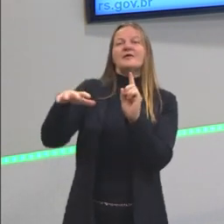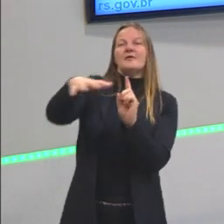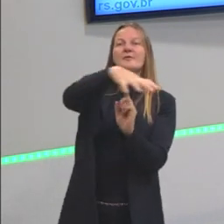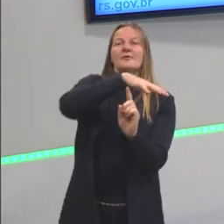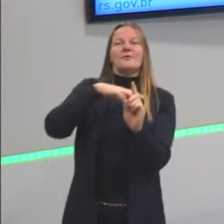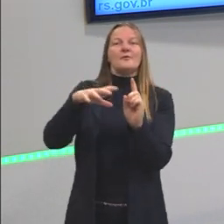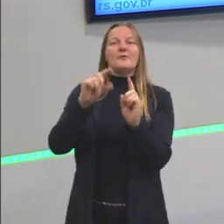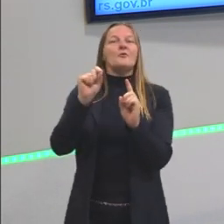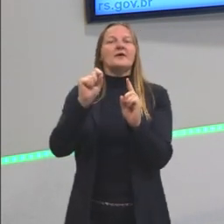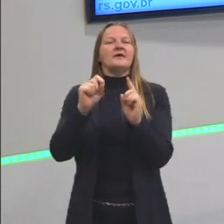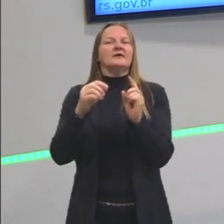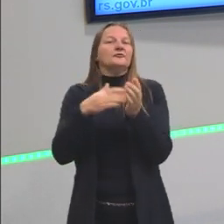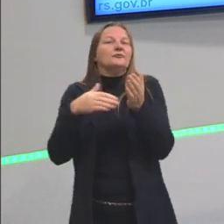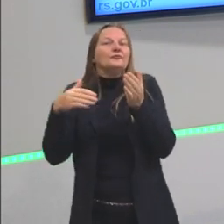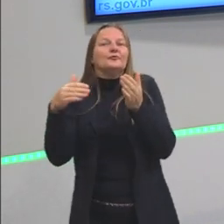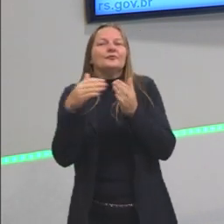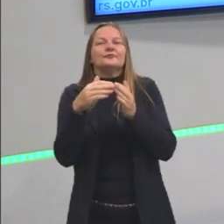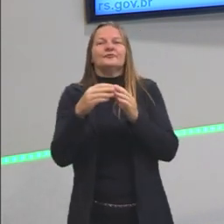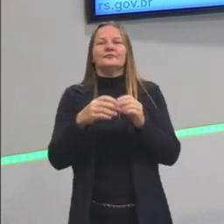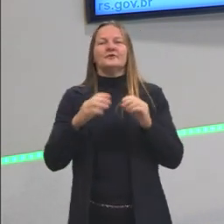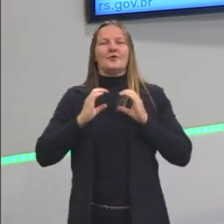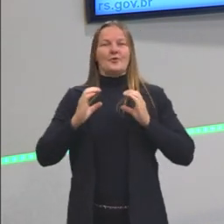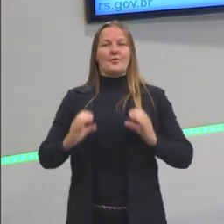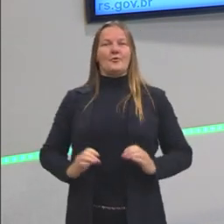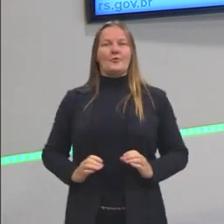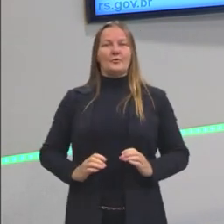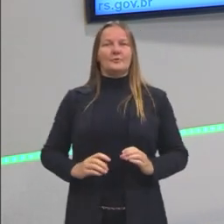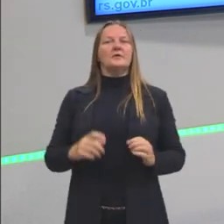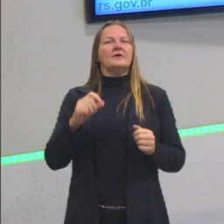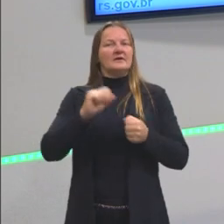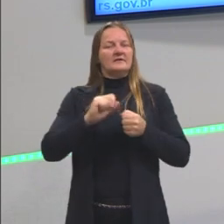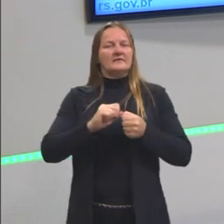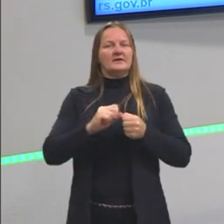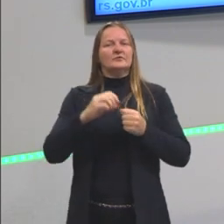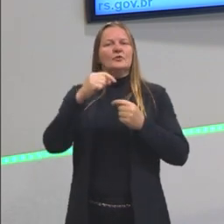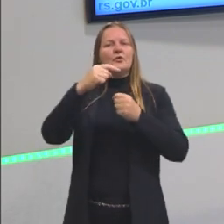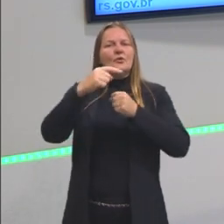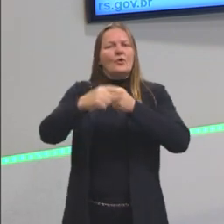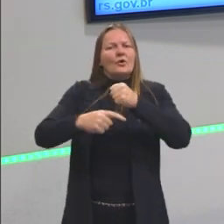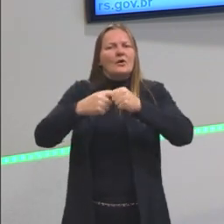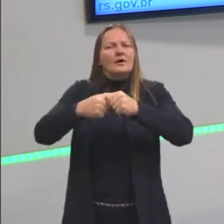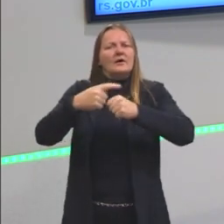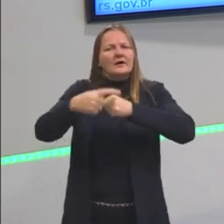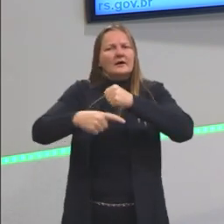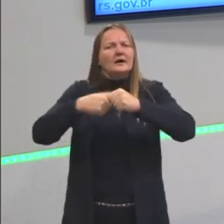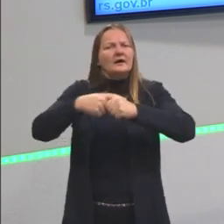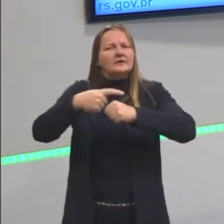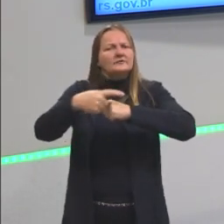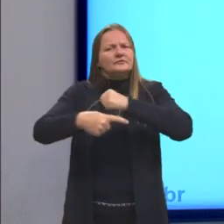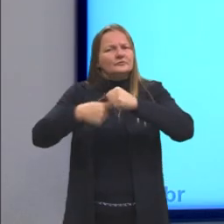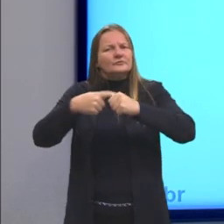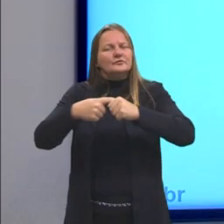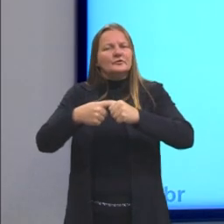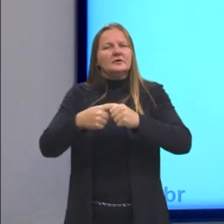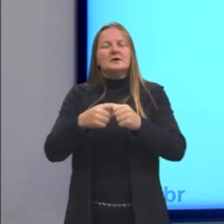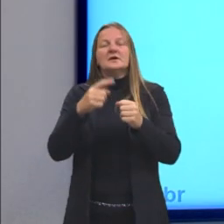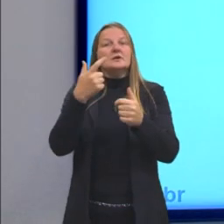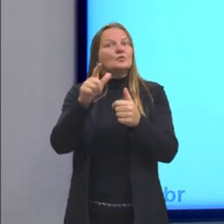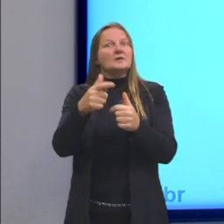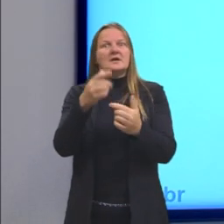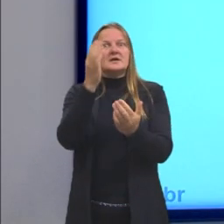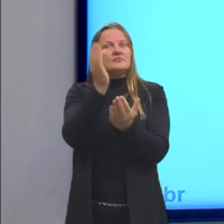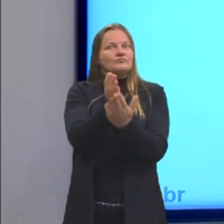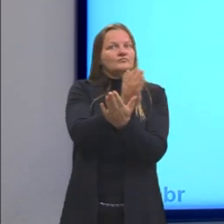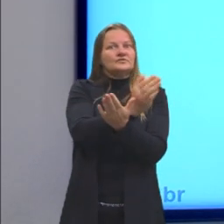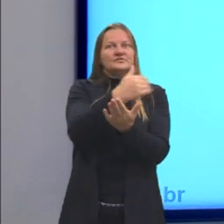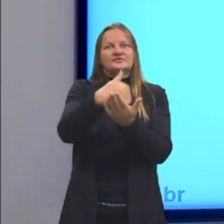todo o nosso corpo é feito de átomos, que são pequenas partículas que são indivisíveis. A gente